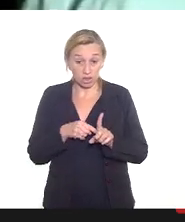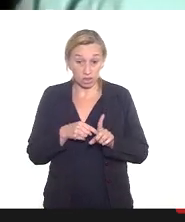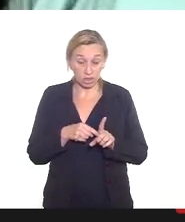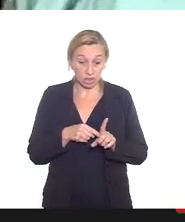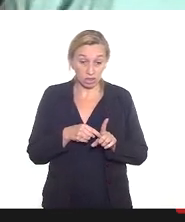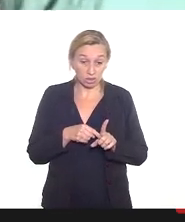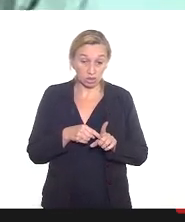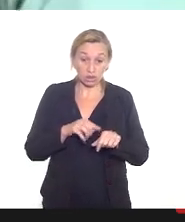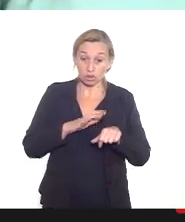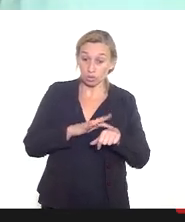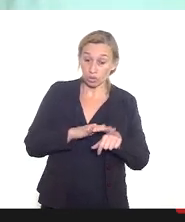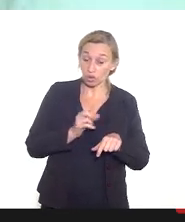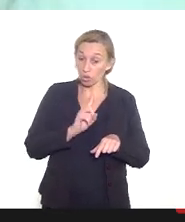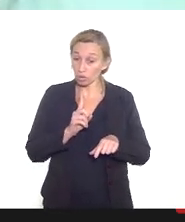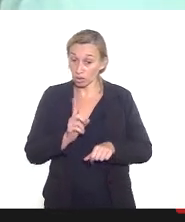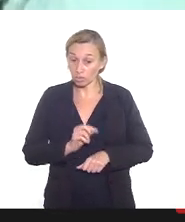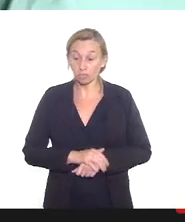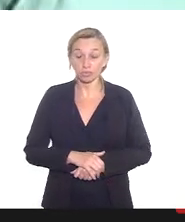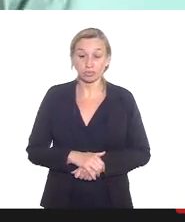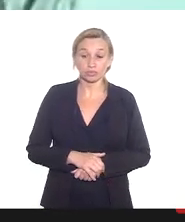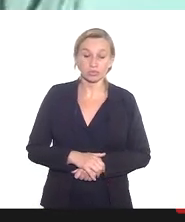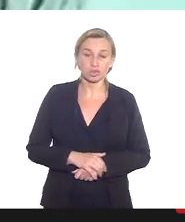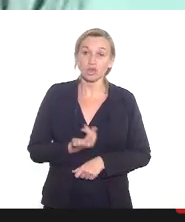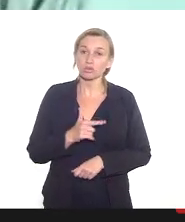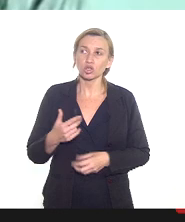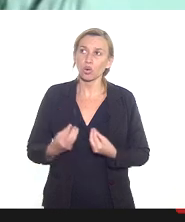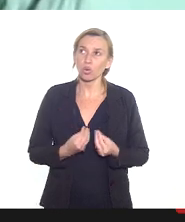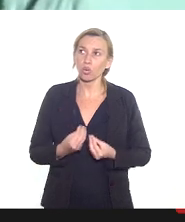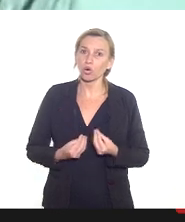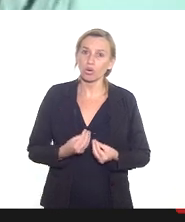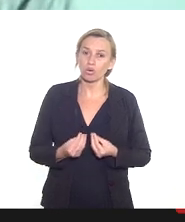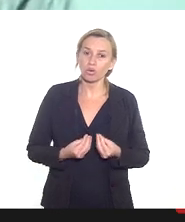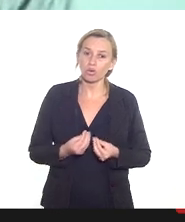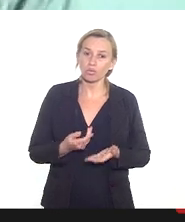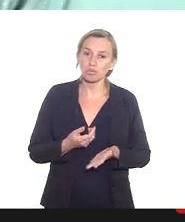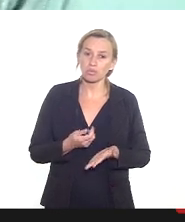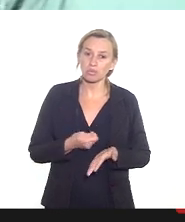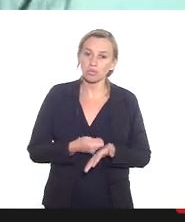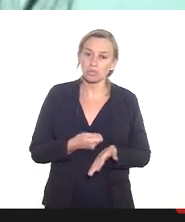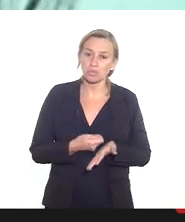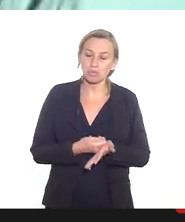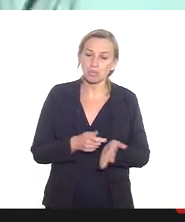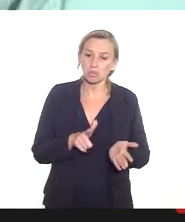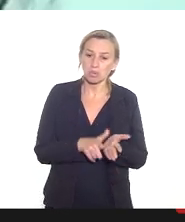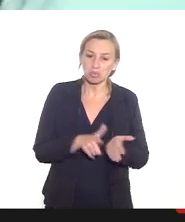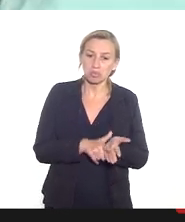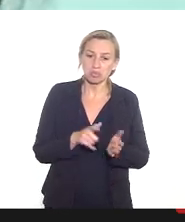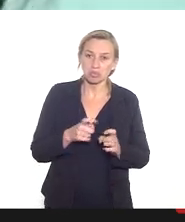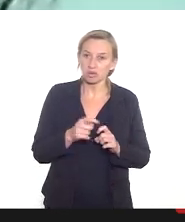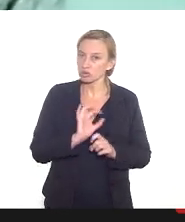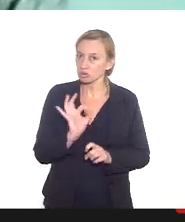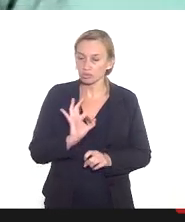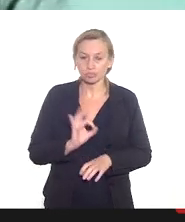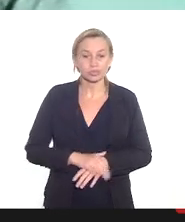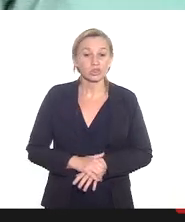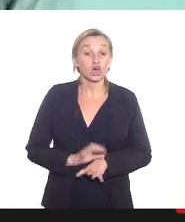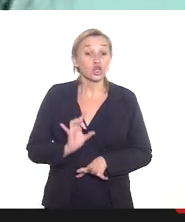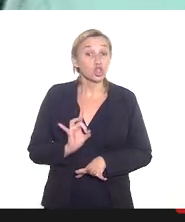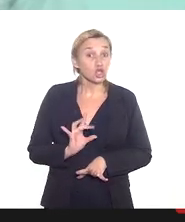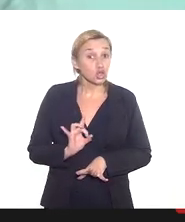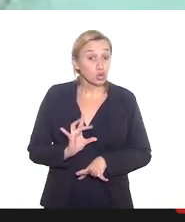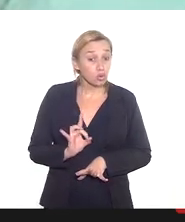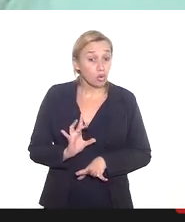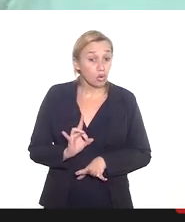ou sem comorbidades é não há mais a exigência de atestado médico né então ela só